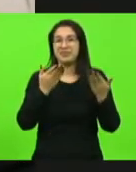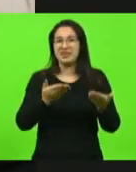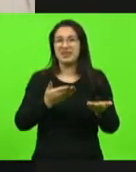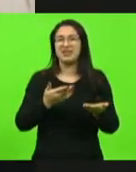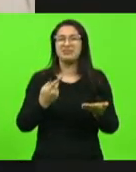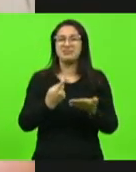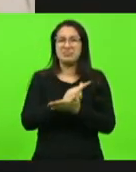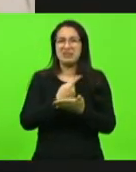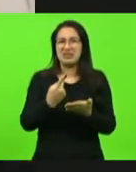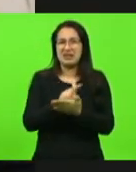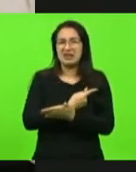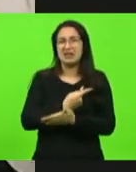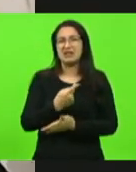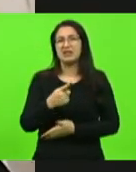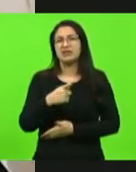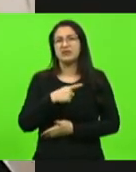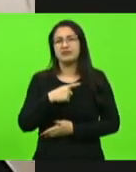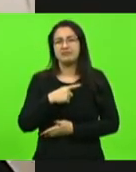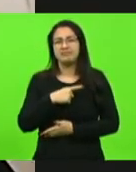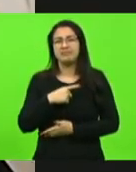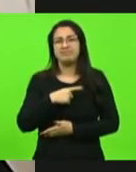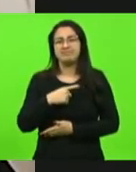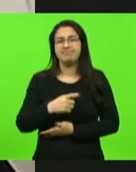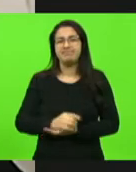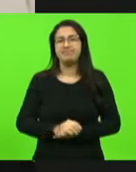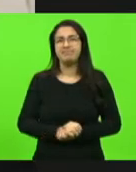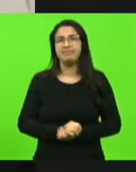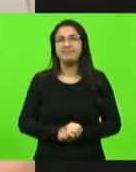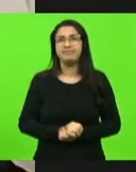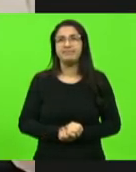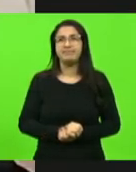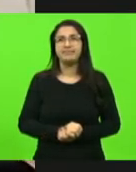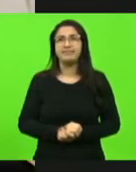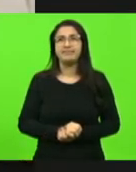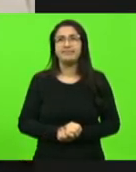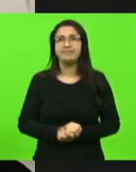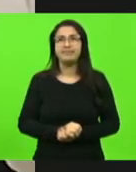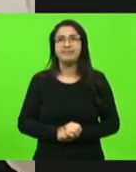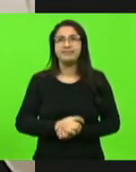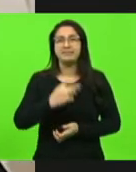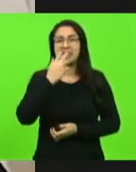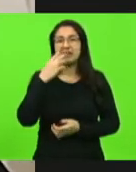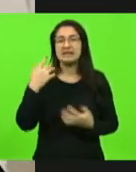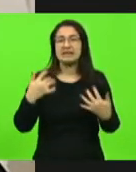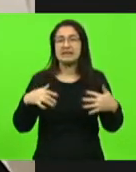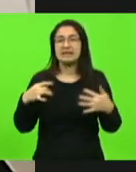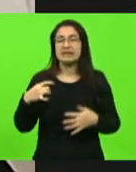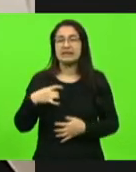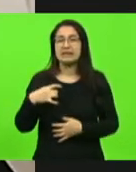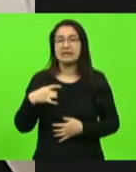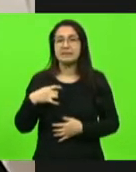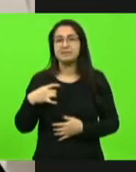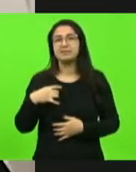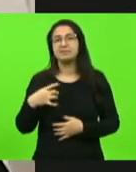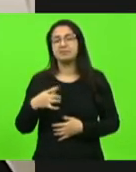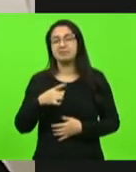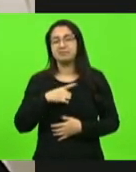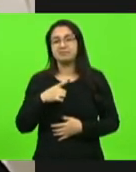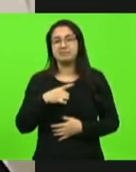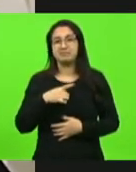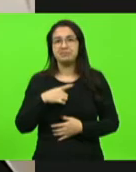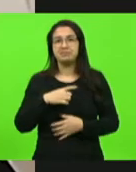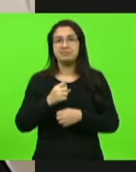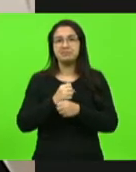têm de enfrentar pessoas honestas na urna. é um verdadeiro pânico, um pavor que foi causado no coração deles em